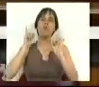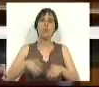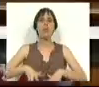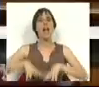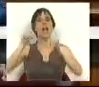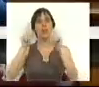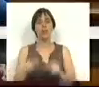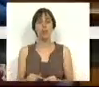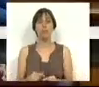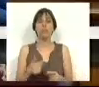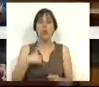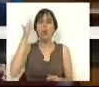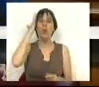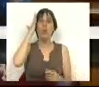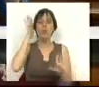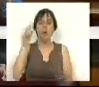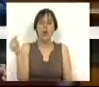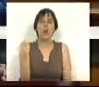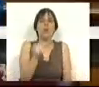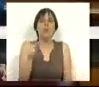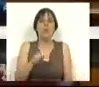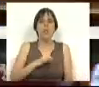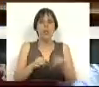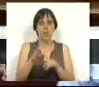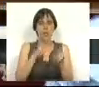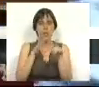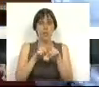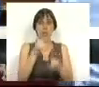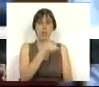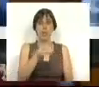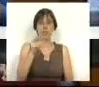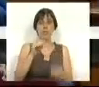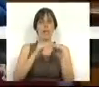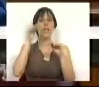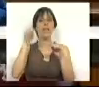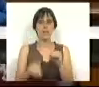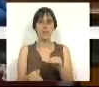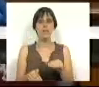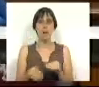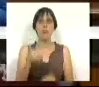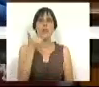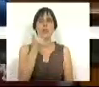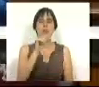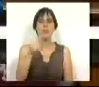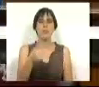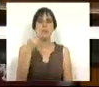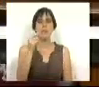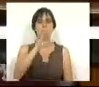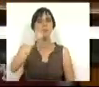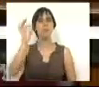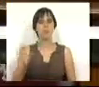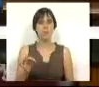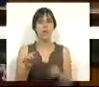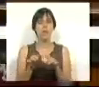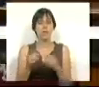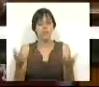a crescer. Aquilo que se prevê, no mínimo, Sr. Deputado, para o ano de 2013, é uma recessão de 2,3%.